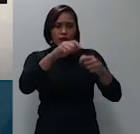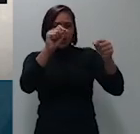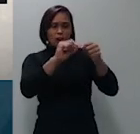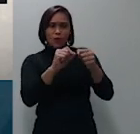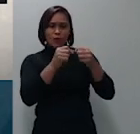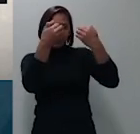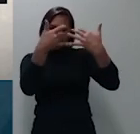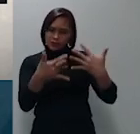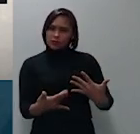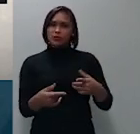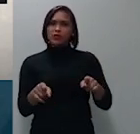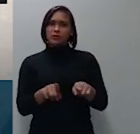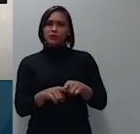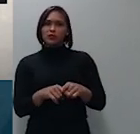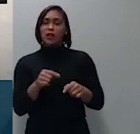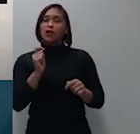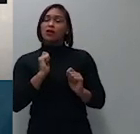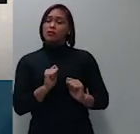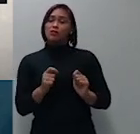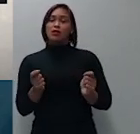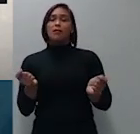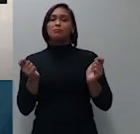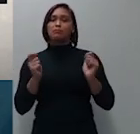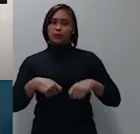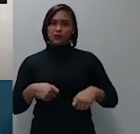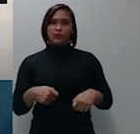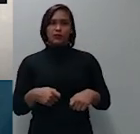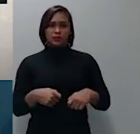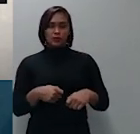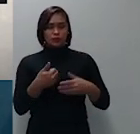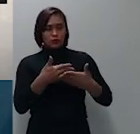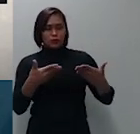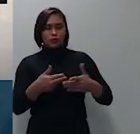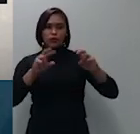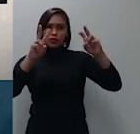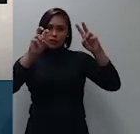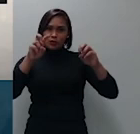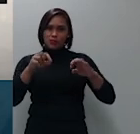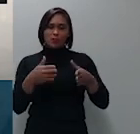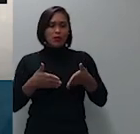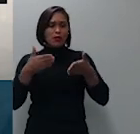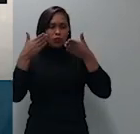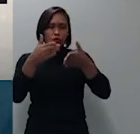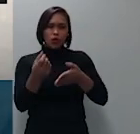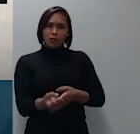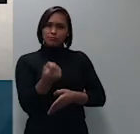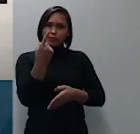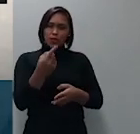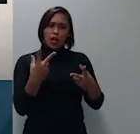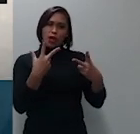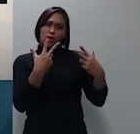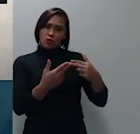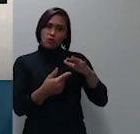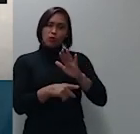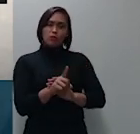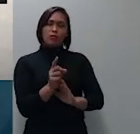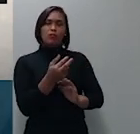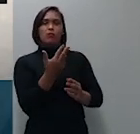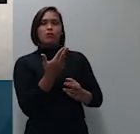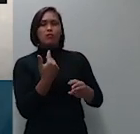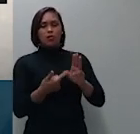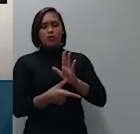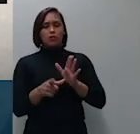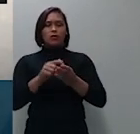não seria o caso já que a matéria não é exatamente idêntica a tratamento do precedente invocado